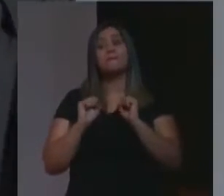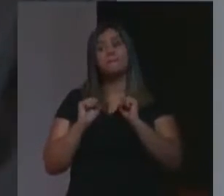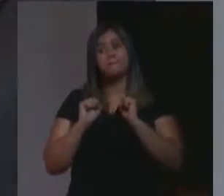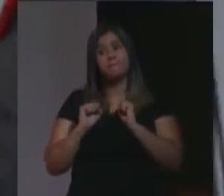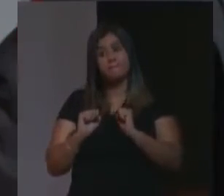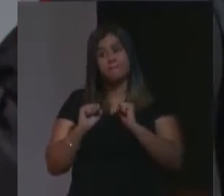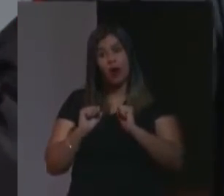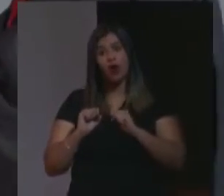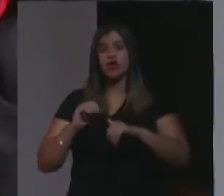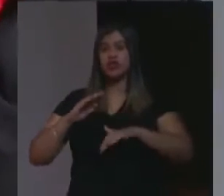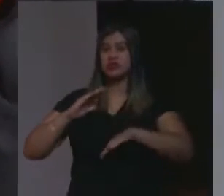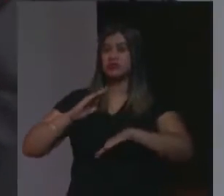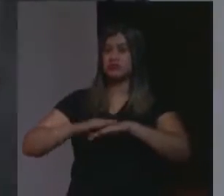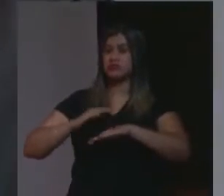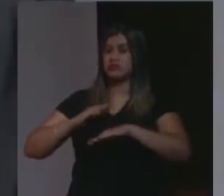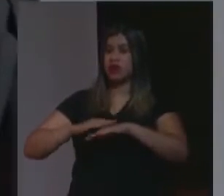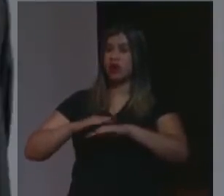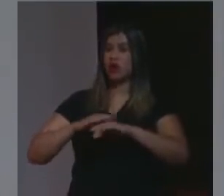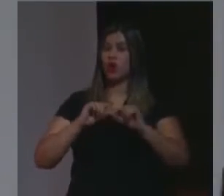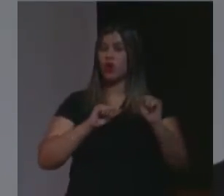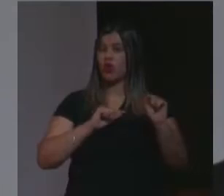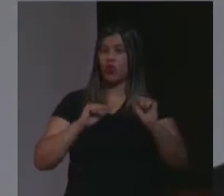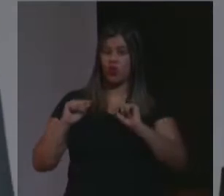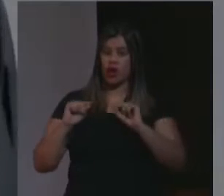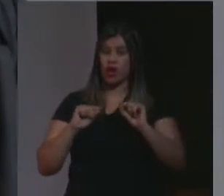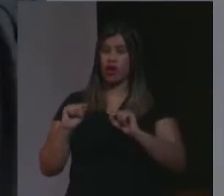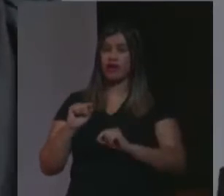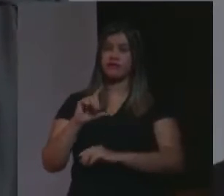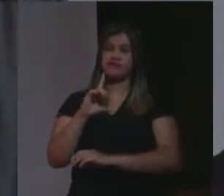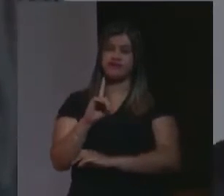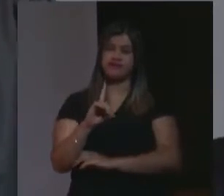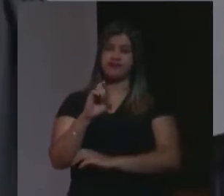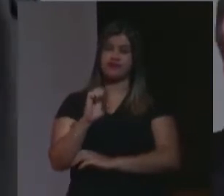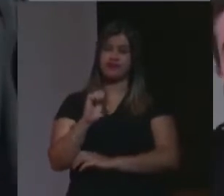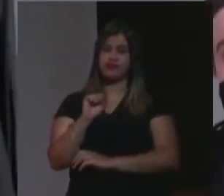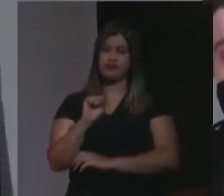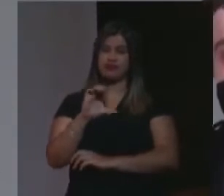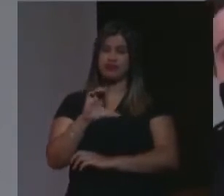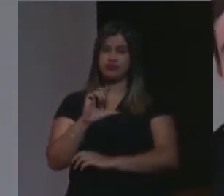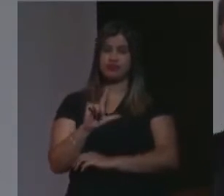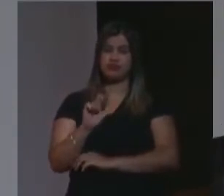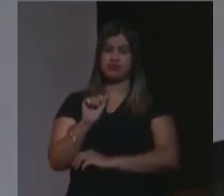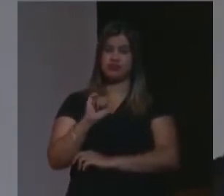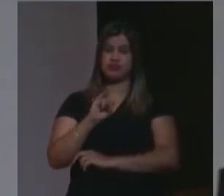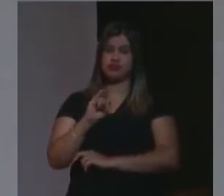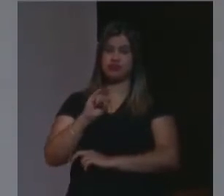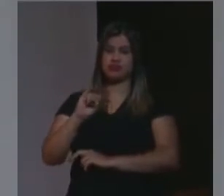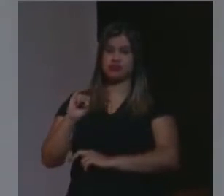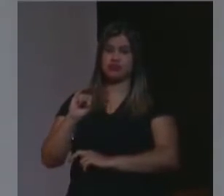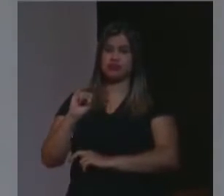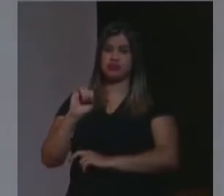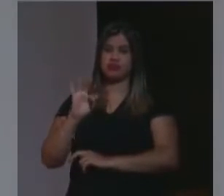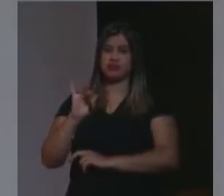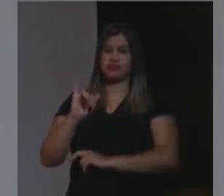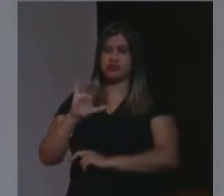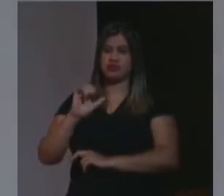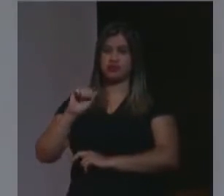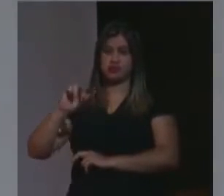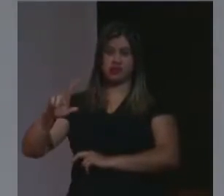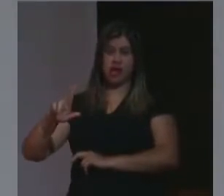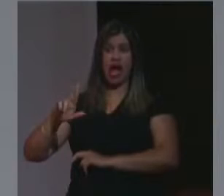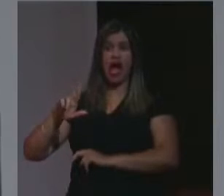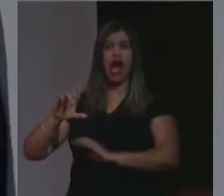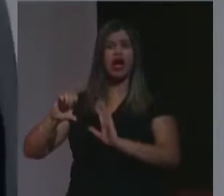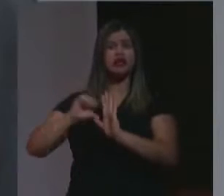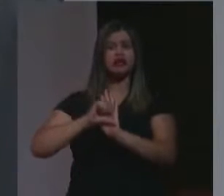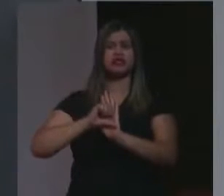no tribunal do júri fazer aquilo que se chama de desclassificação do crime, o que é a desclassificação do crime? O